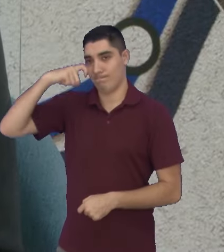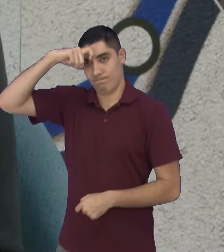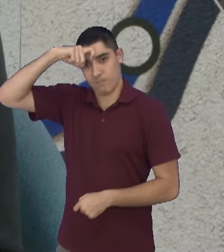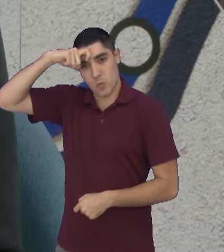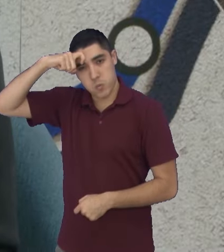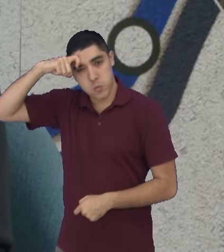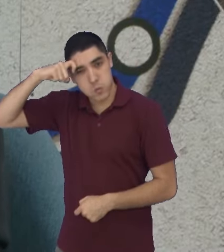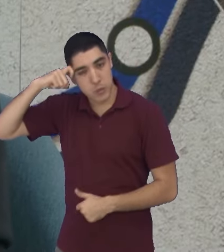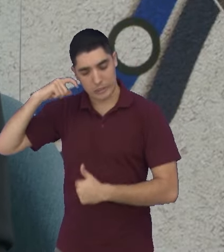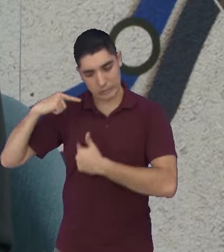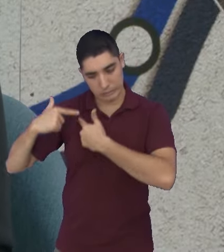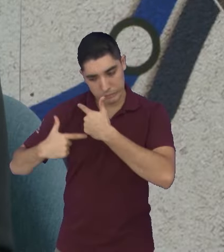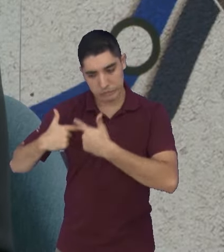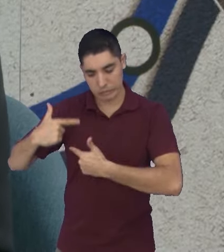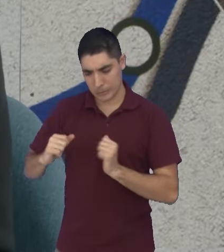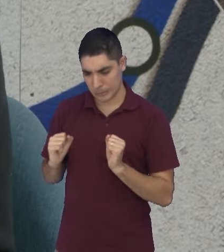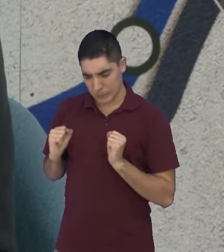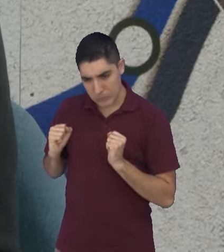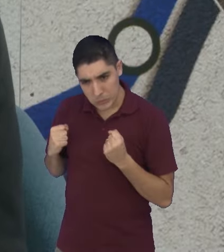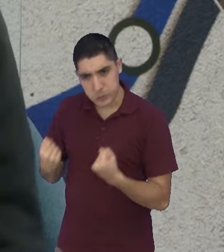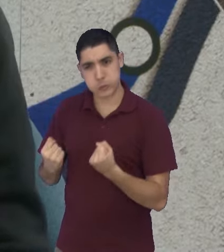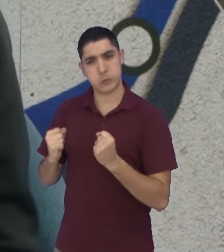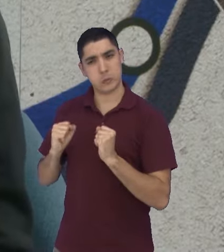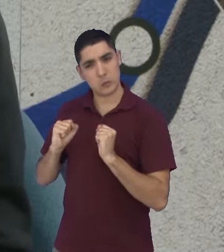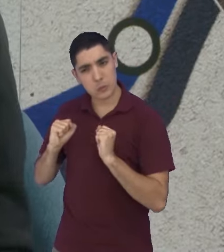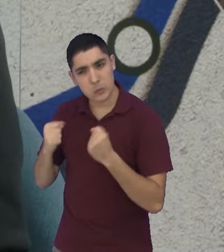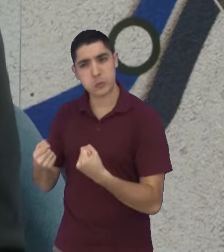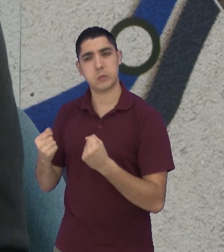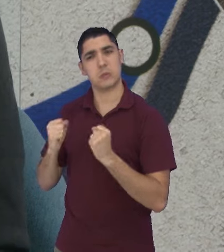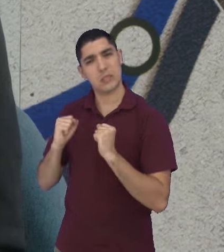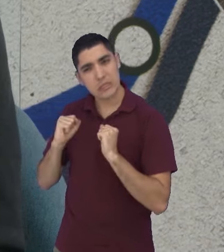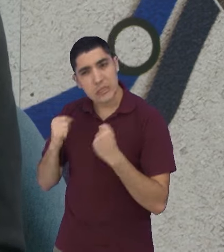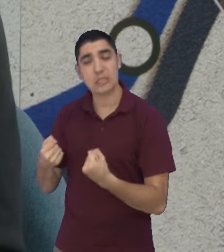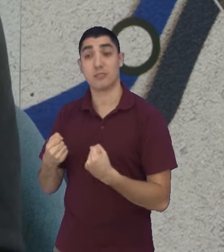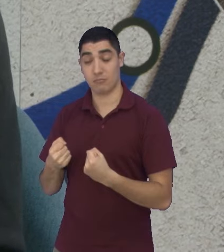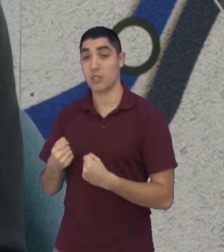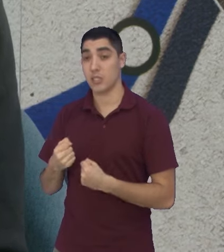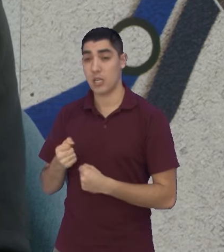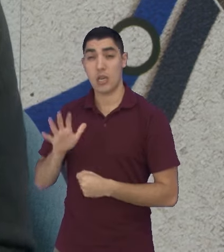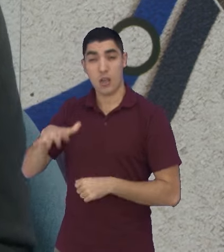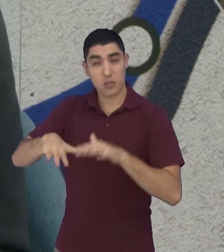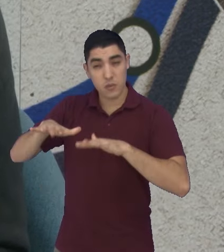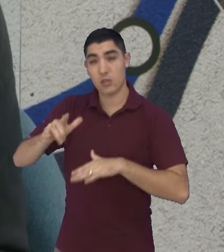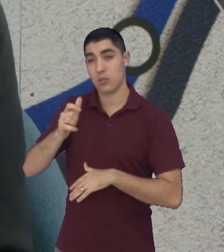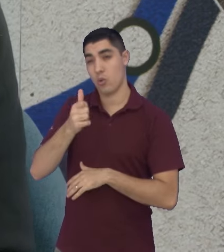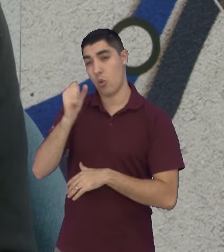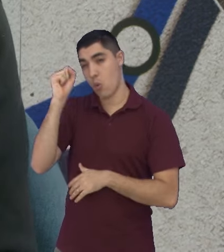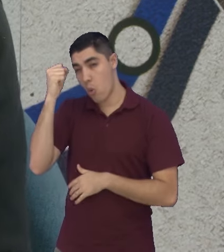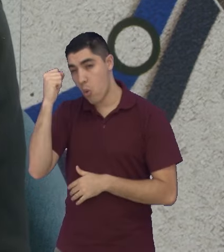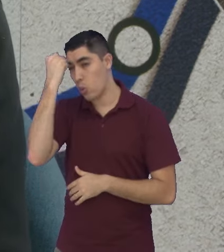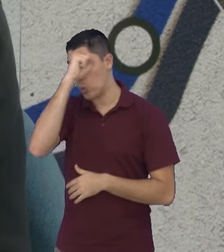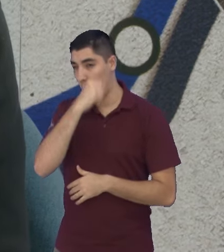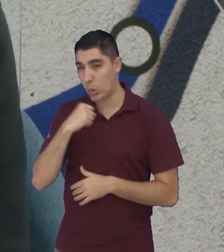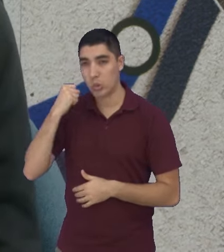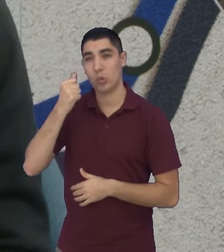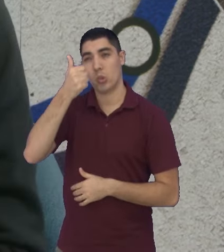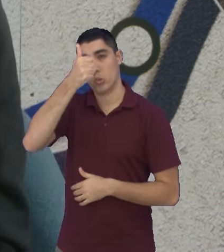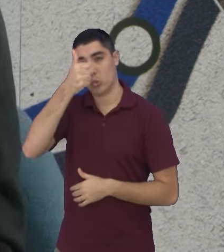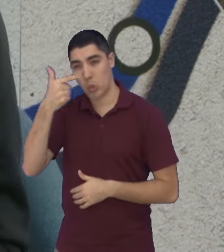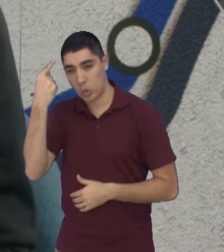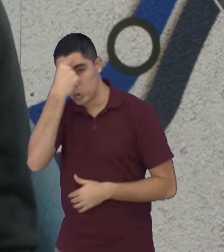É muita dedicação. A gente trabalha dentro de coisas. gente sabe que a gente passa 8, 12, 16 horas e quando você